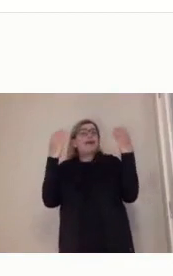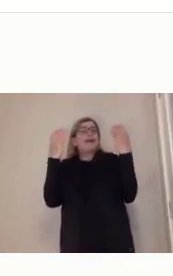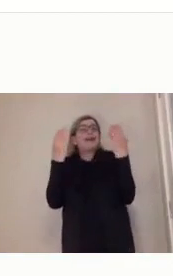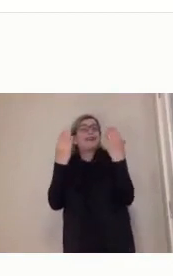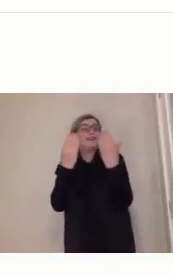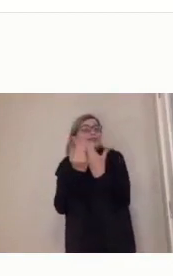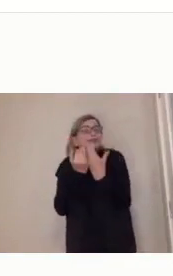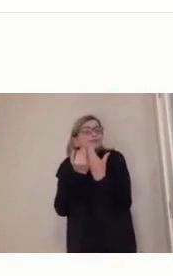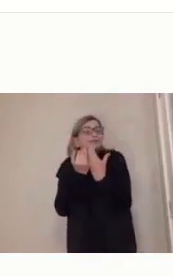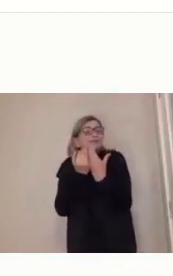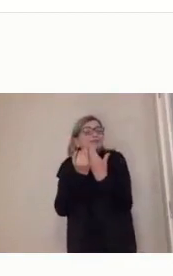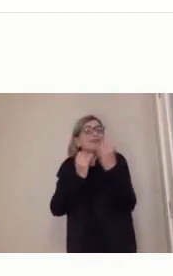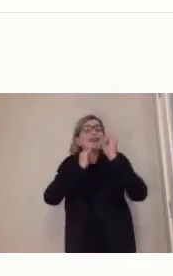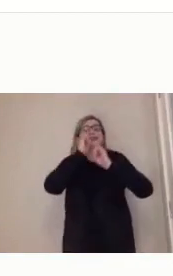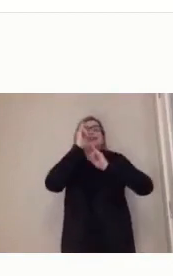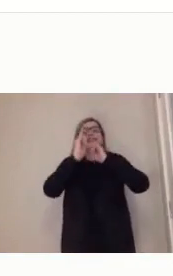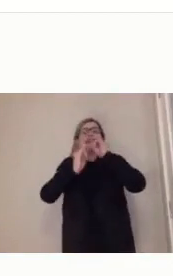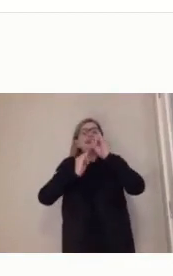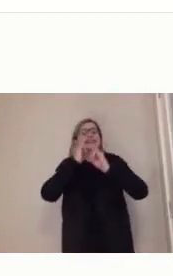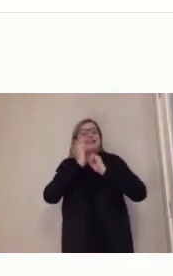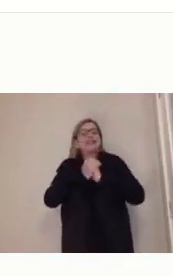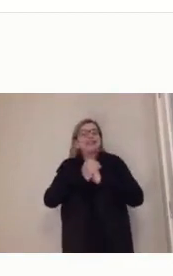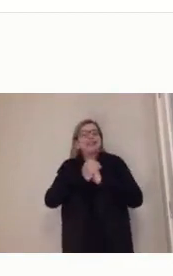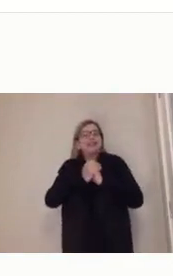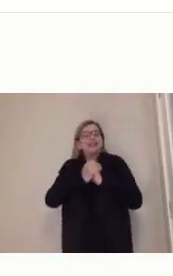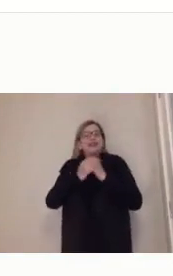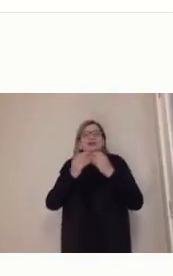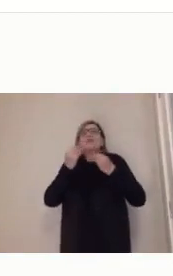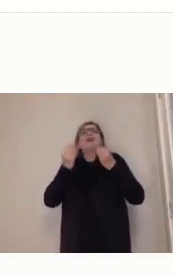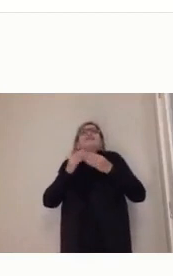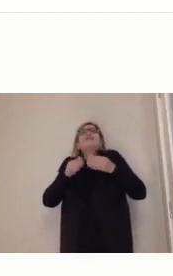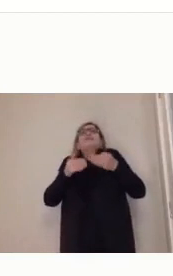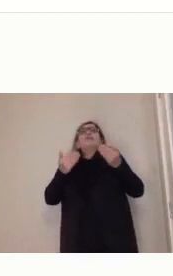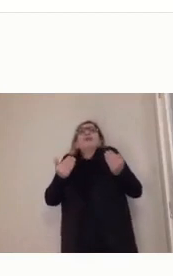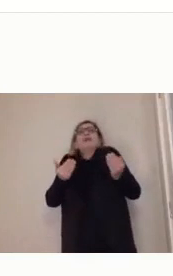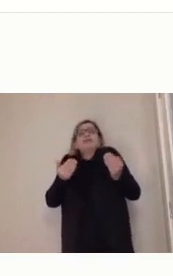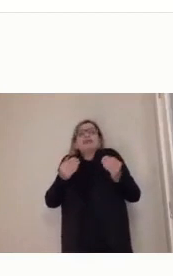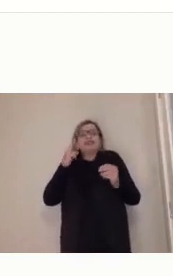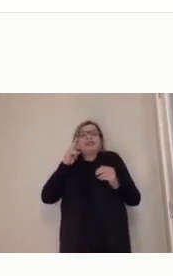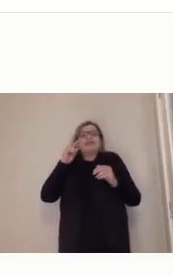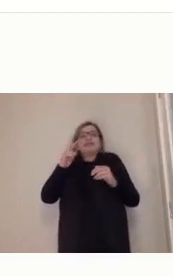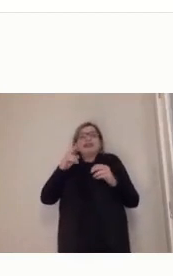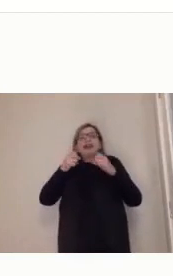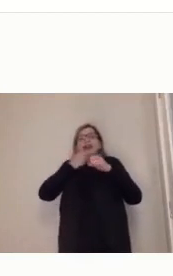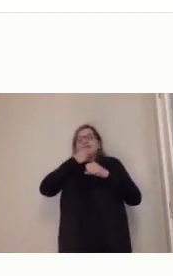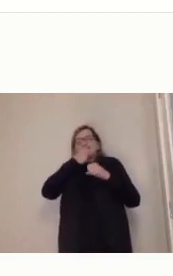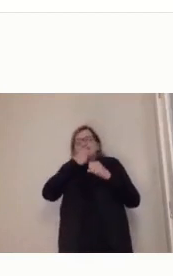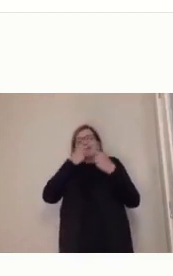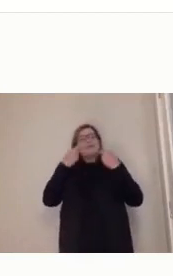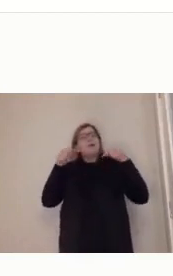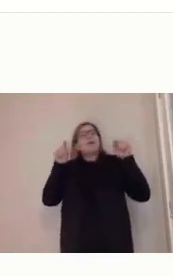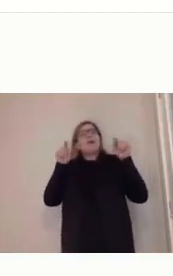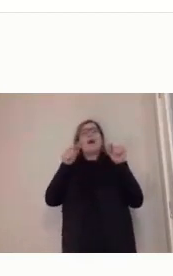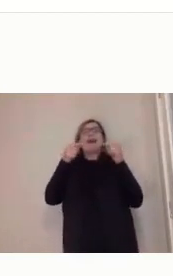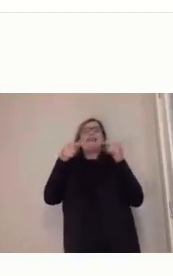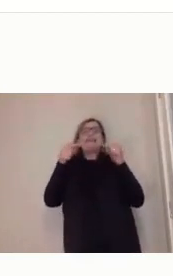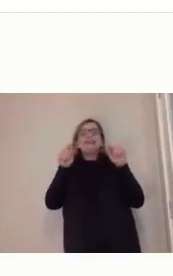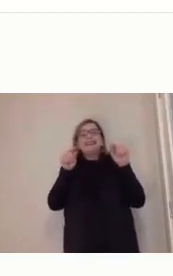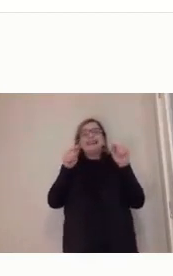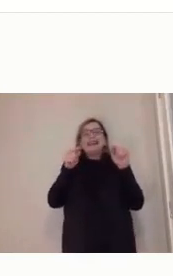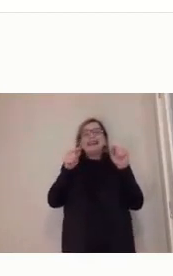shows de artistas por lives, né? Quando que a gente veria essa situação, né?